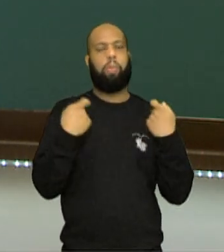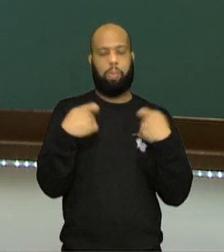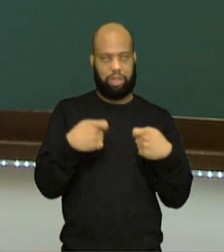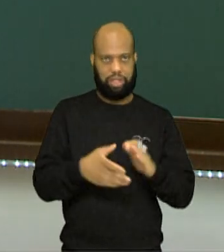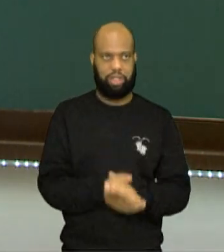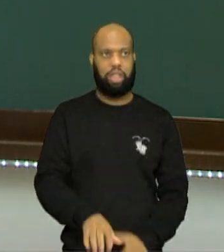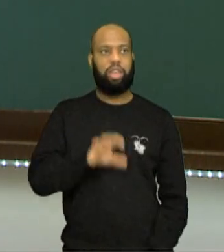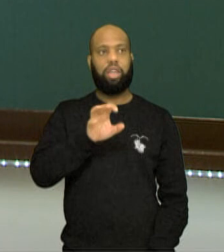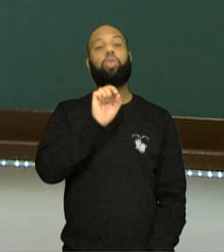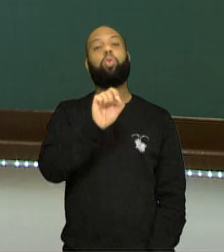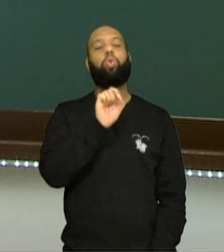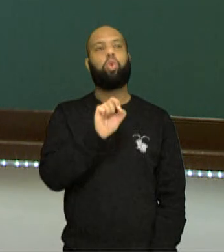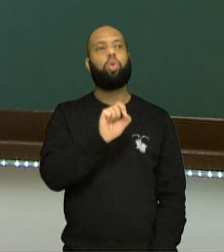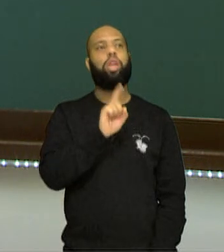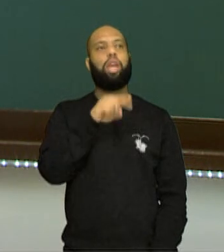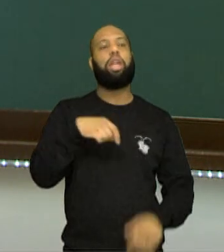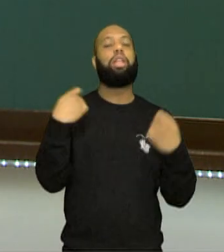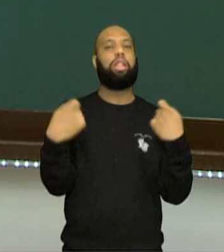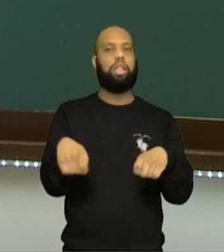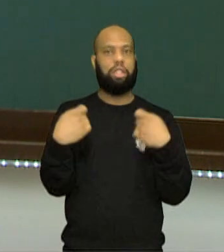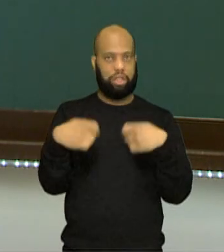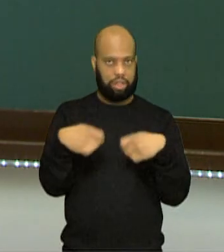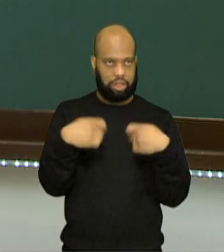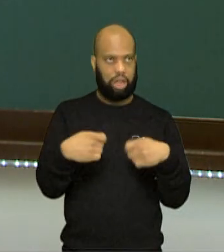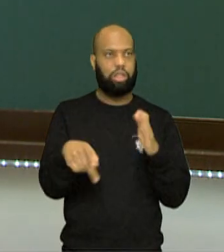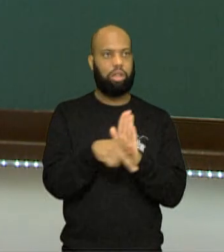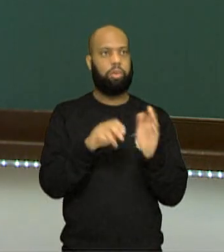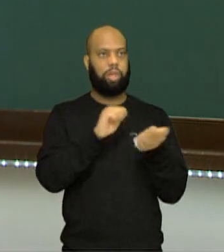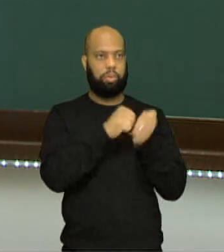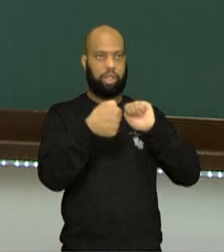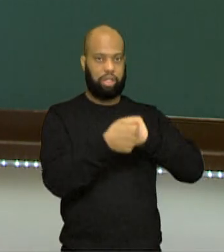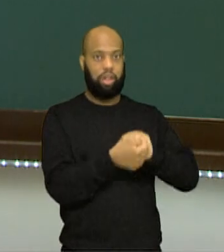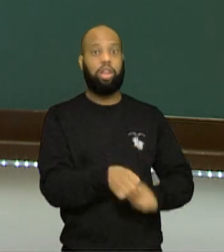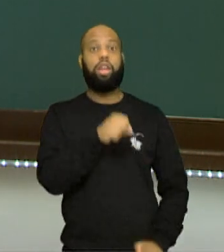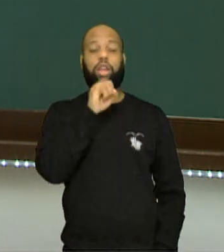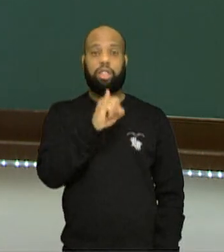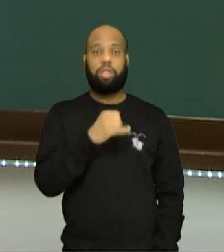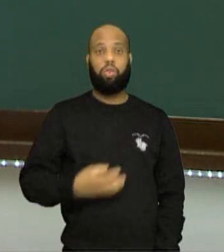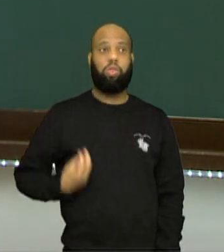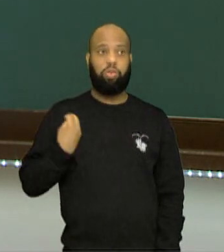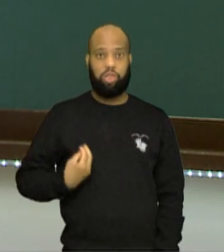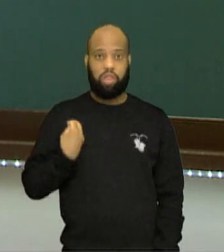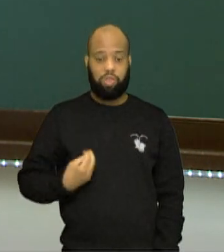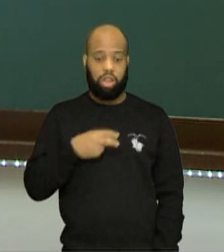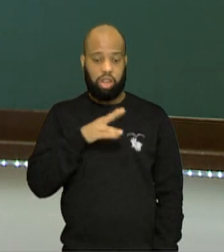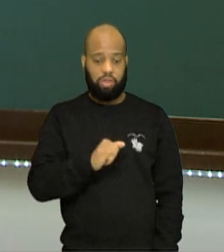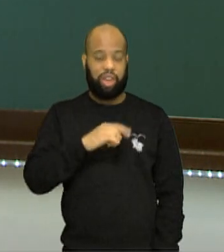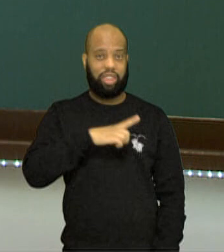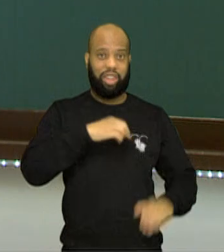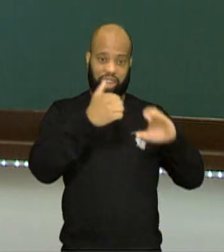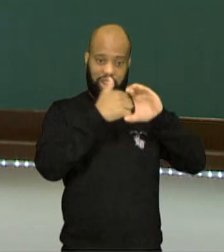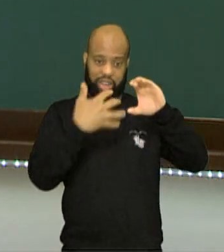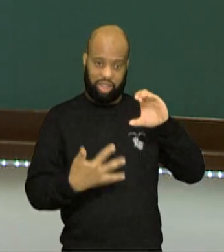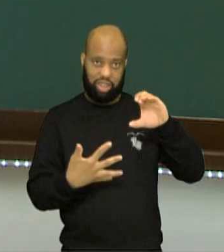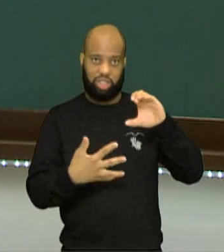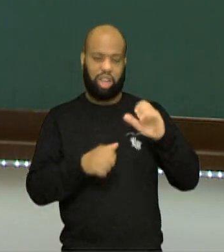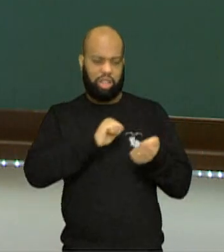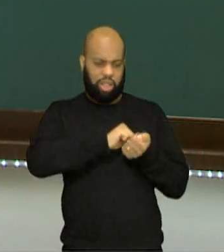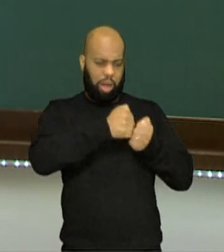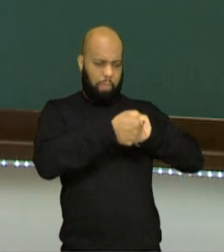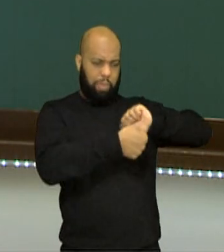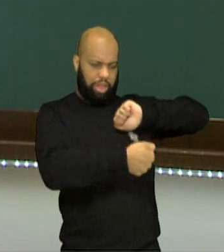Então, ele chamou isso de necessidade de adaptação. Quanto mais o ser vivo adquirisse uma característica, se